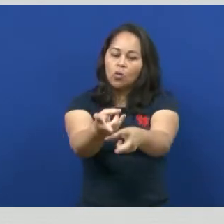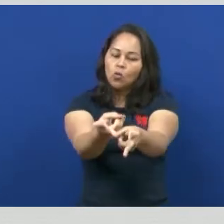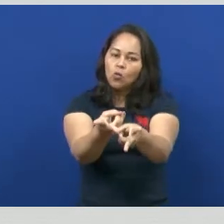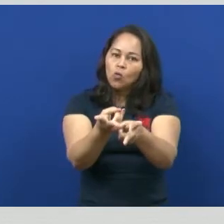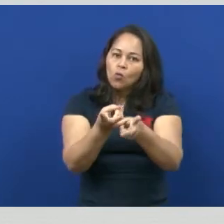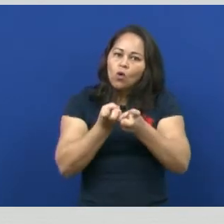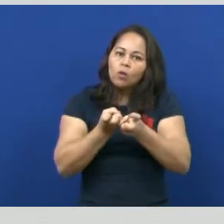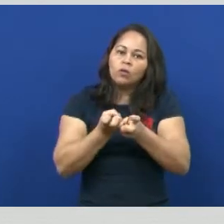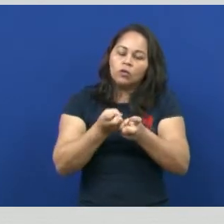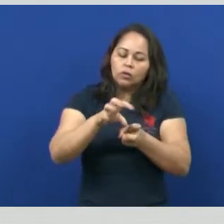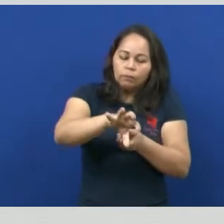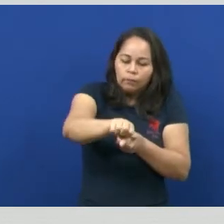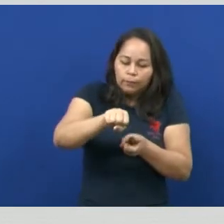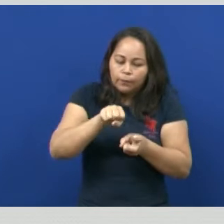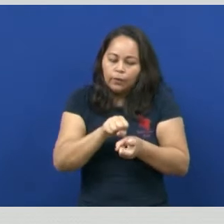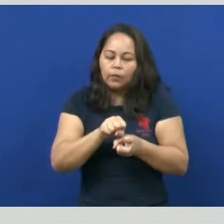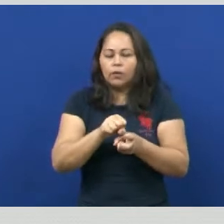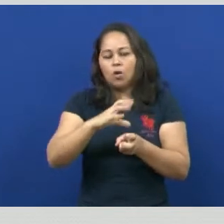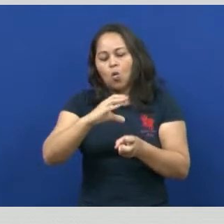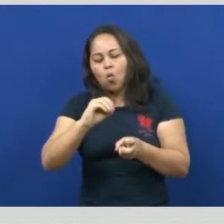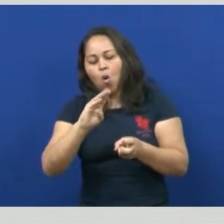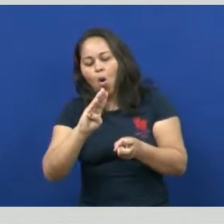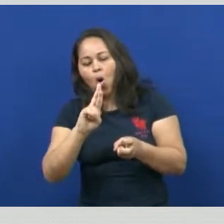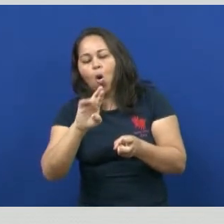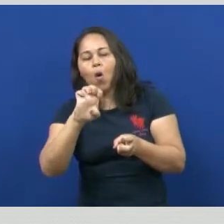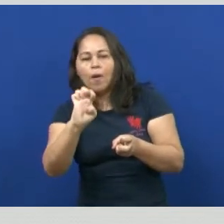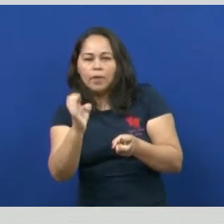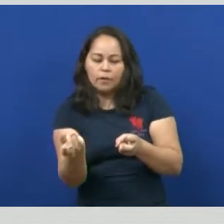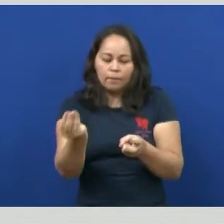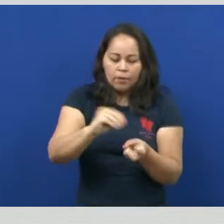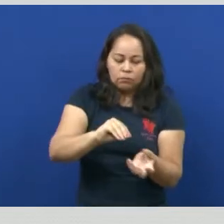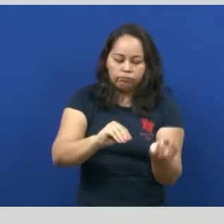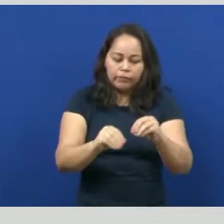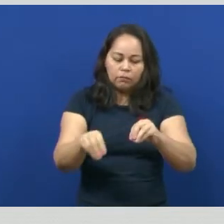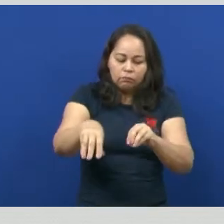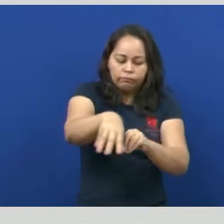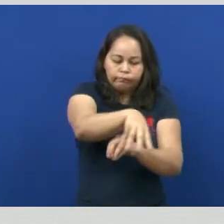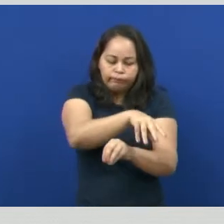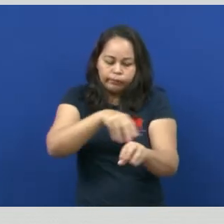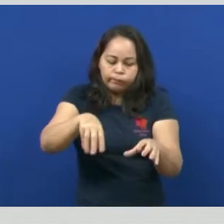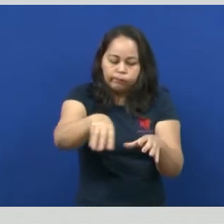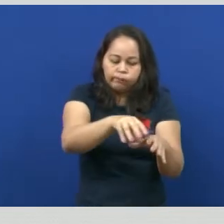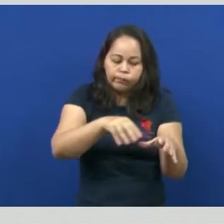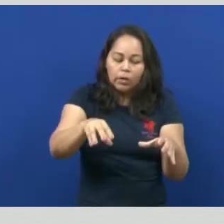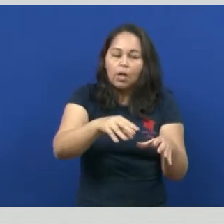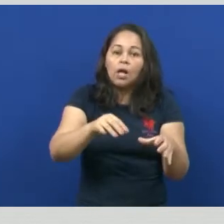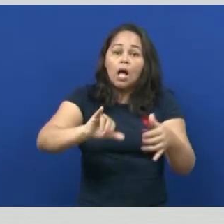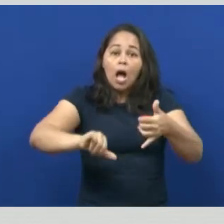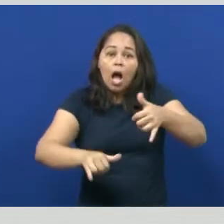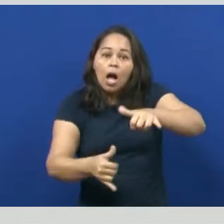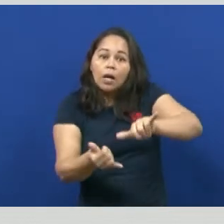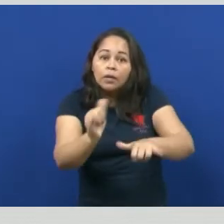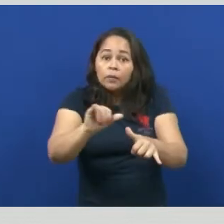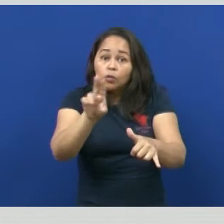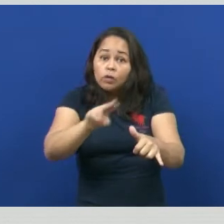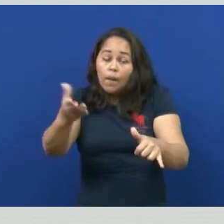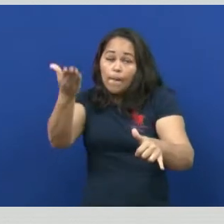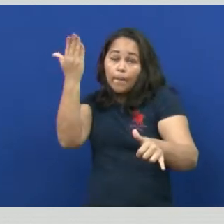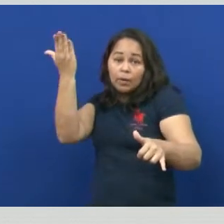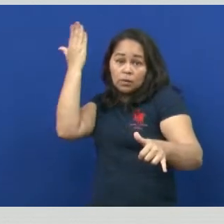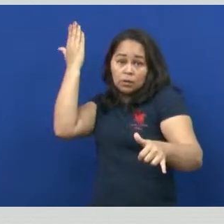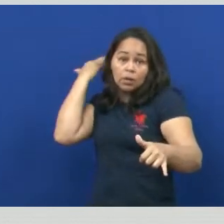começa a juntar, cobre, né? Ele começa a juntar as questões químicas para se fazer esses